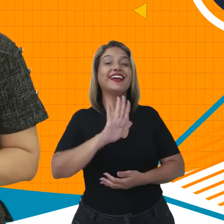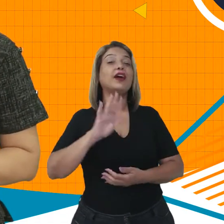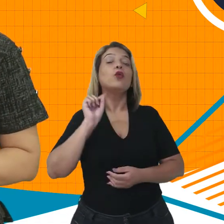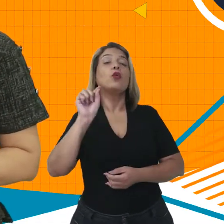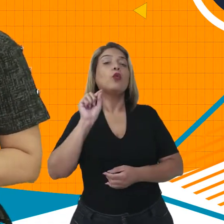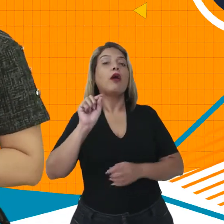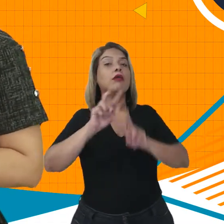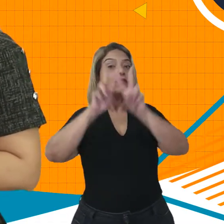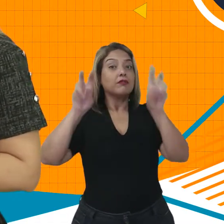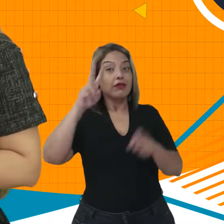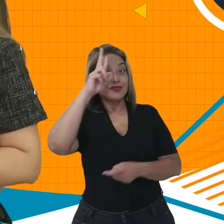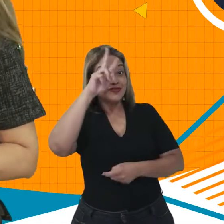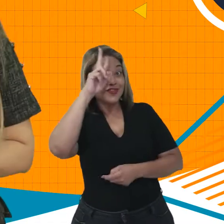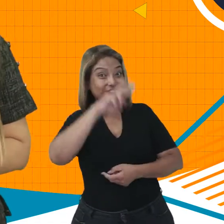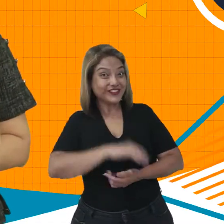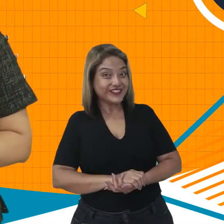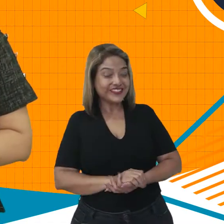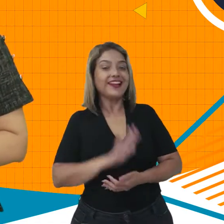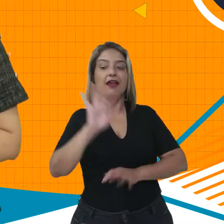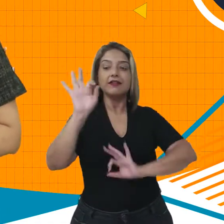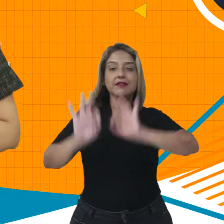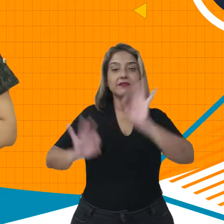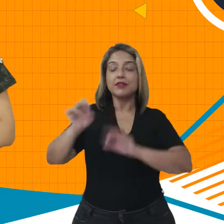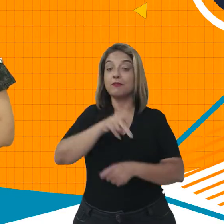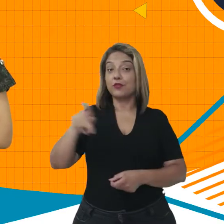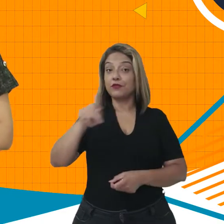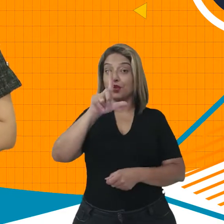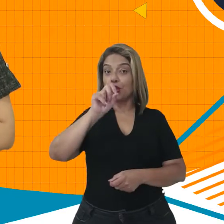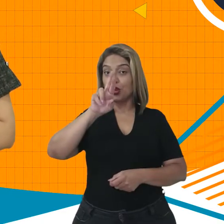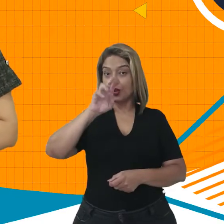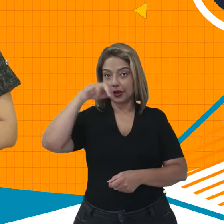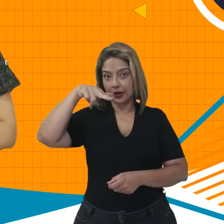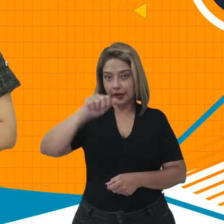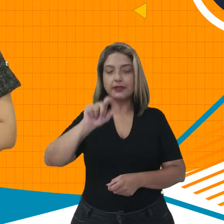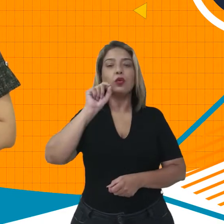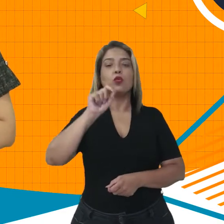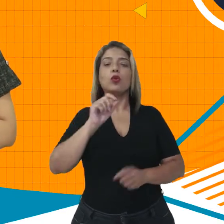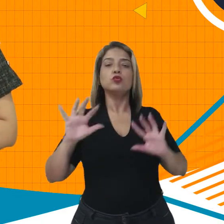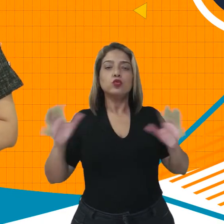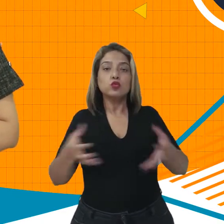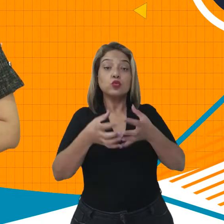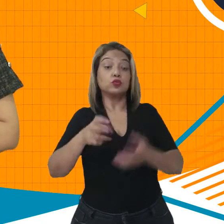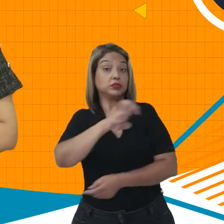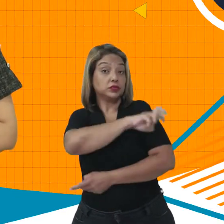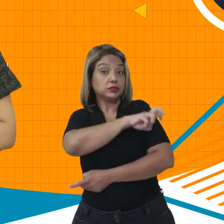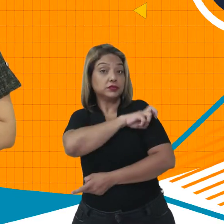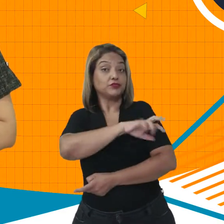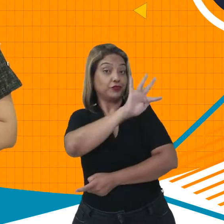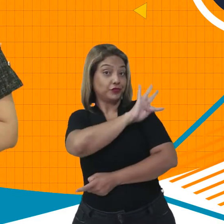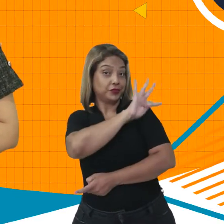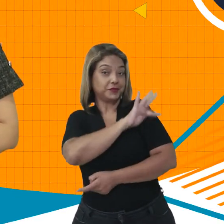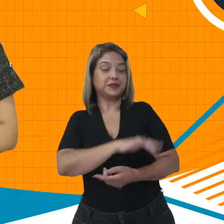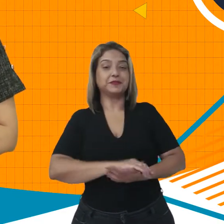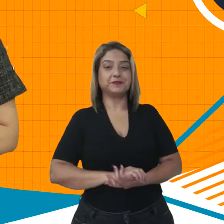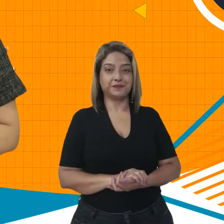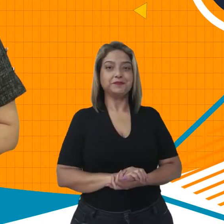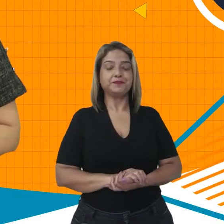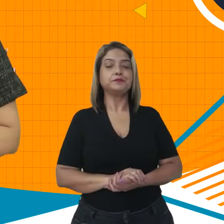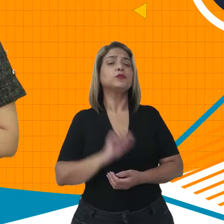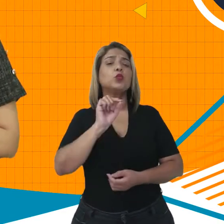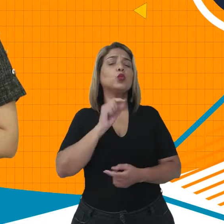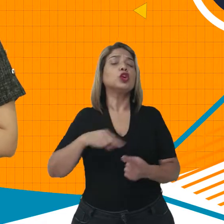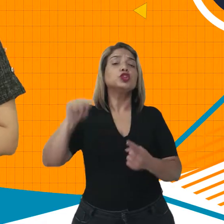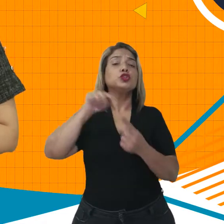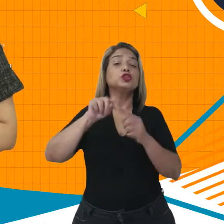que é sobre história, que foi elaborada pela professora Lorena para as turmas do quinto ano do Ensino Fundamental,